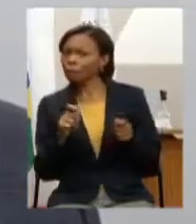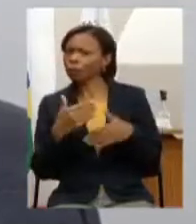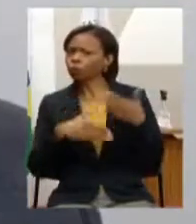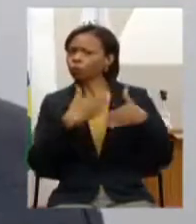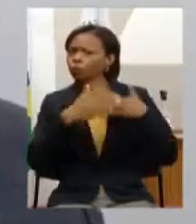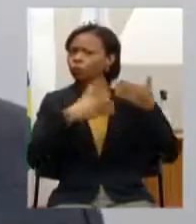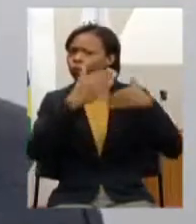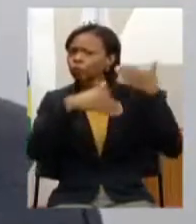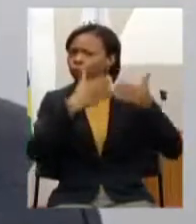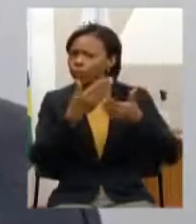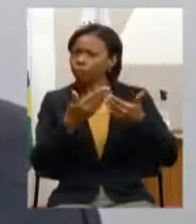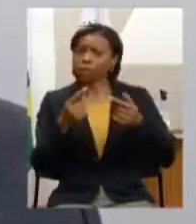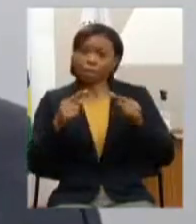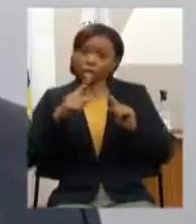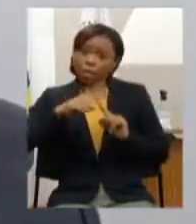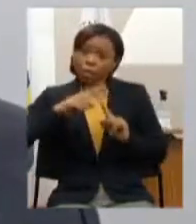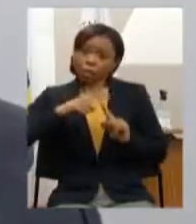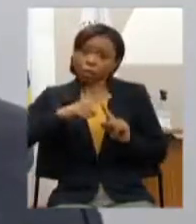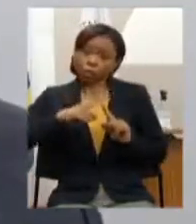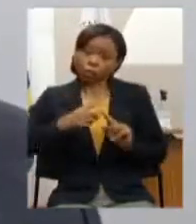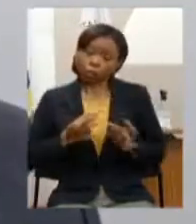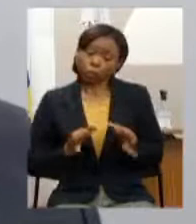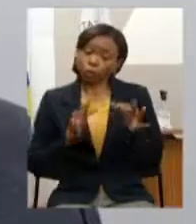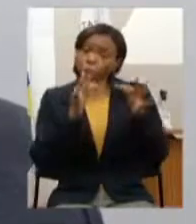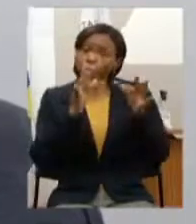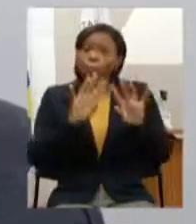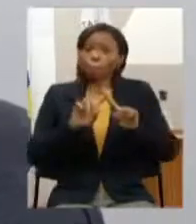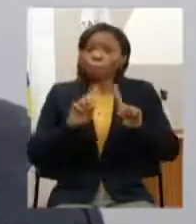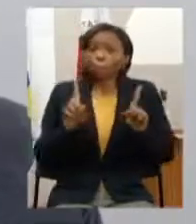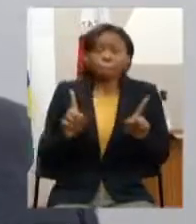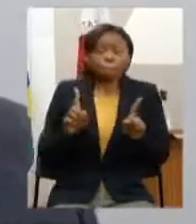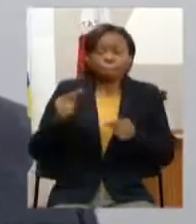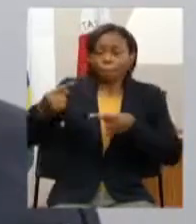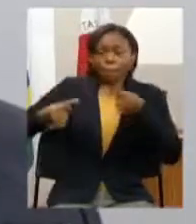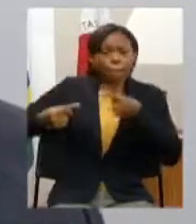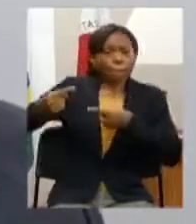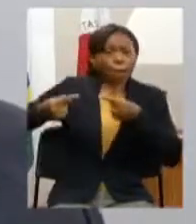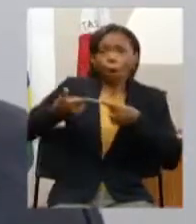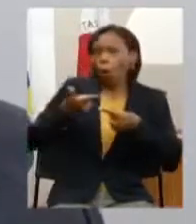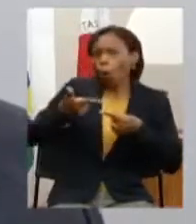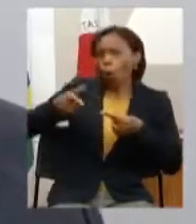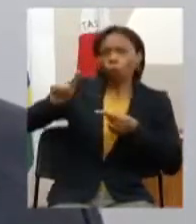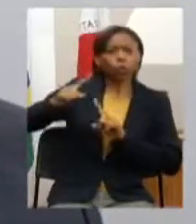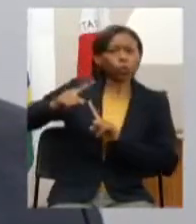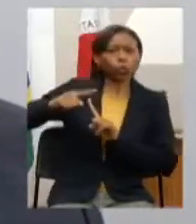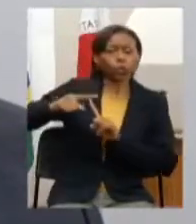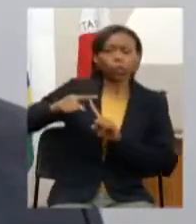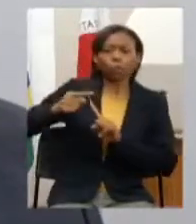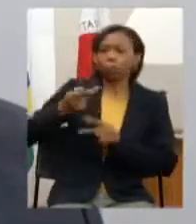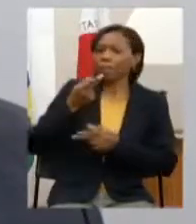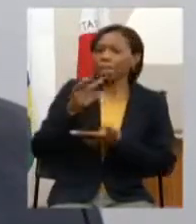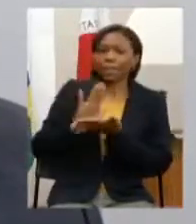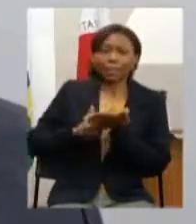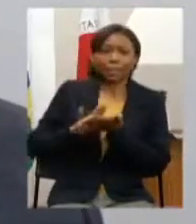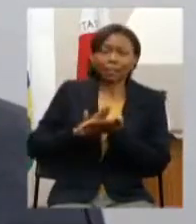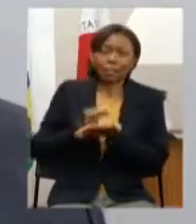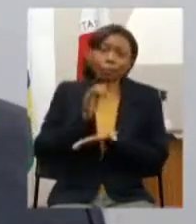inovação desse tipo de tecnologia sem uma discussão acerca de outras possibilidades como por exemplo cabeamento